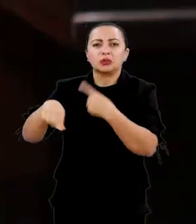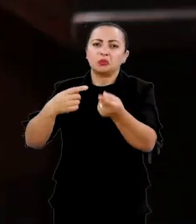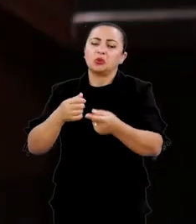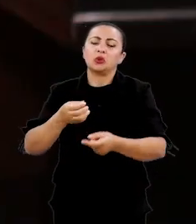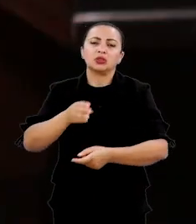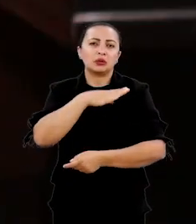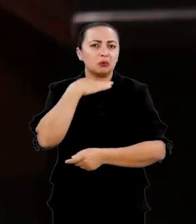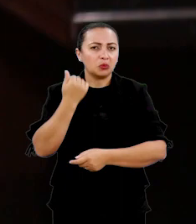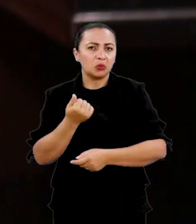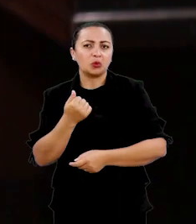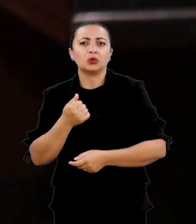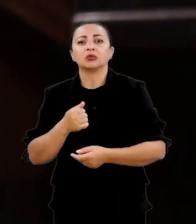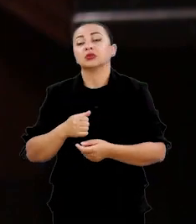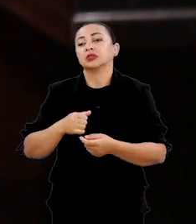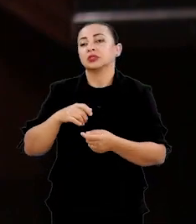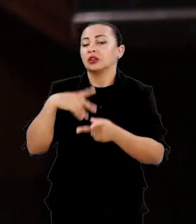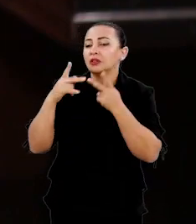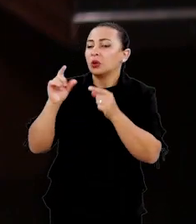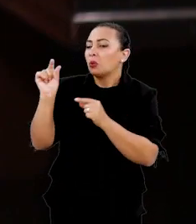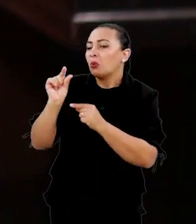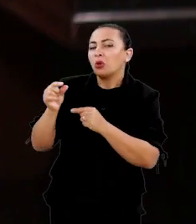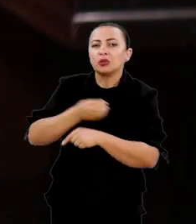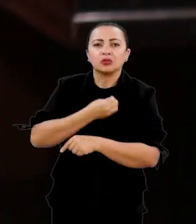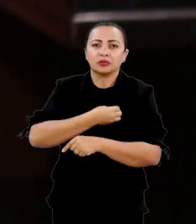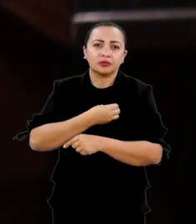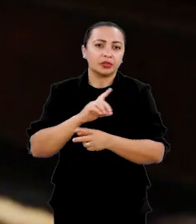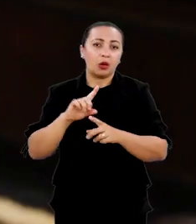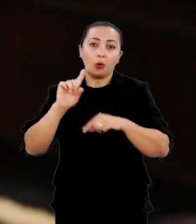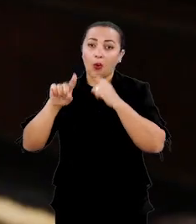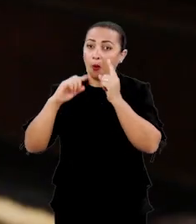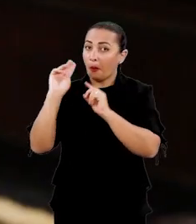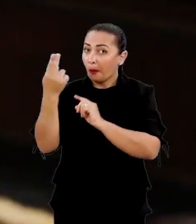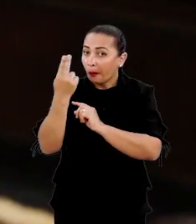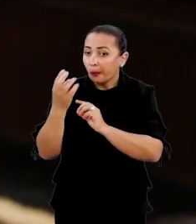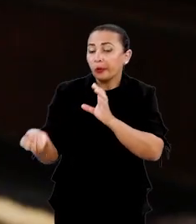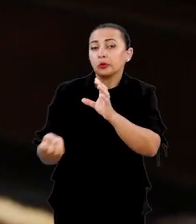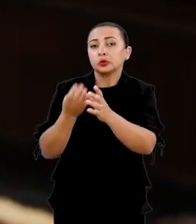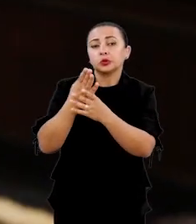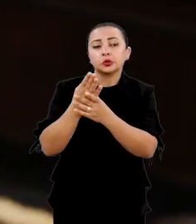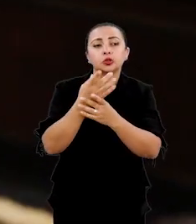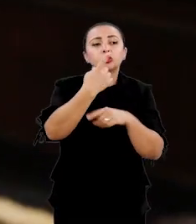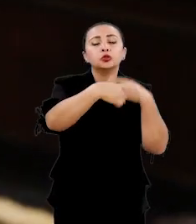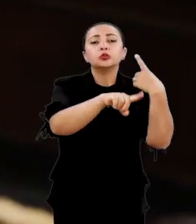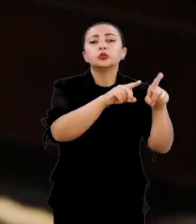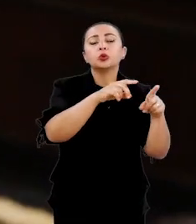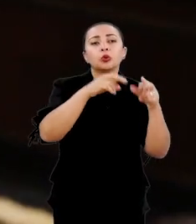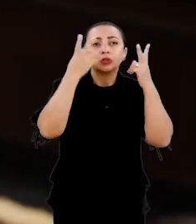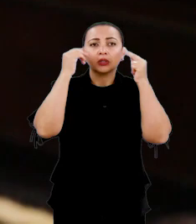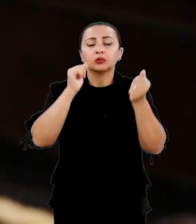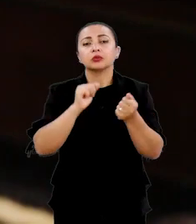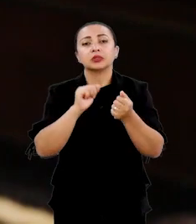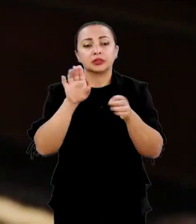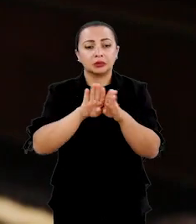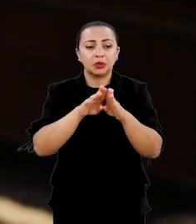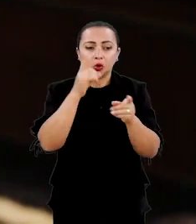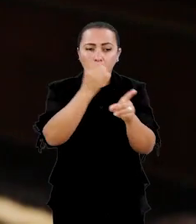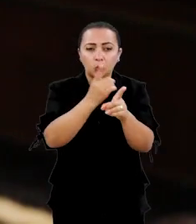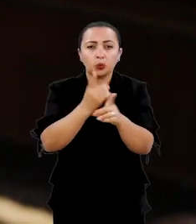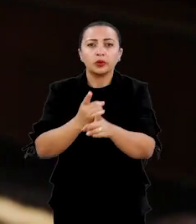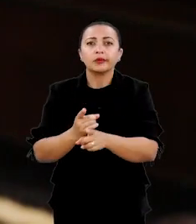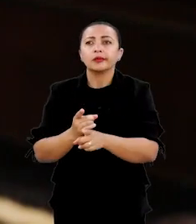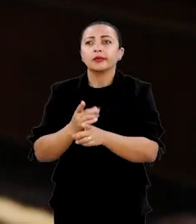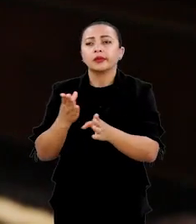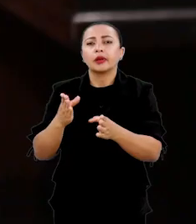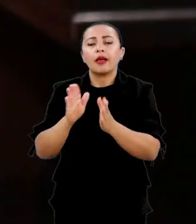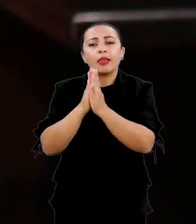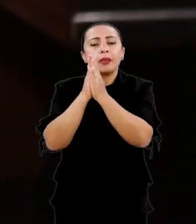depois da morte dele, escreveram dados biográficos dele, ou então vêm de uma outra natureza de fonte que